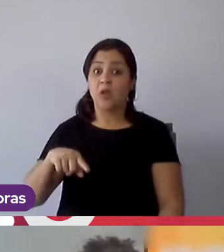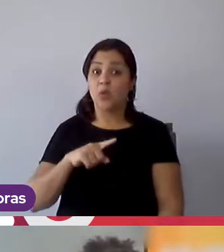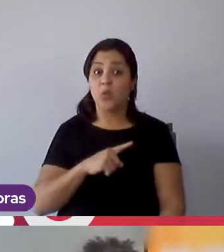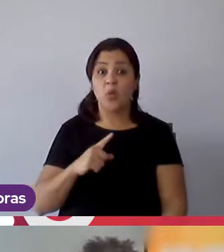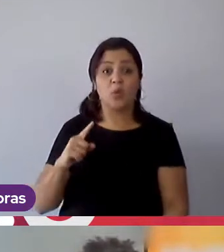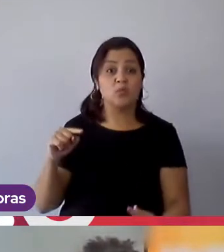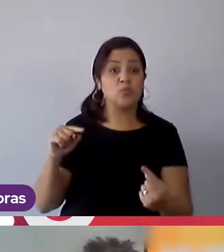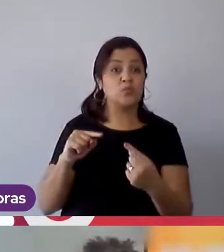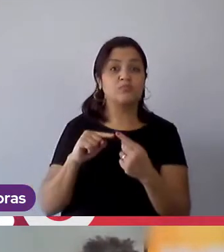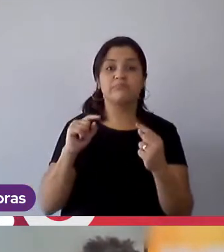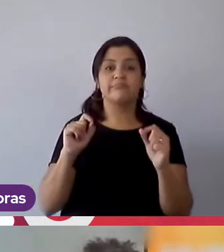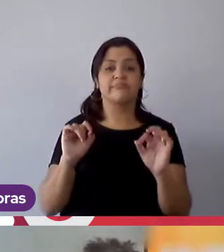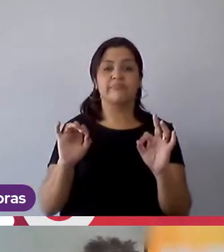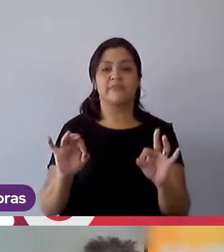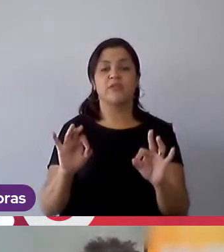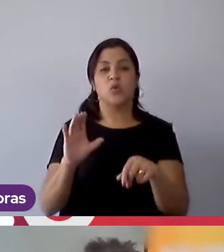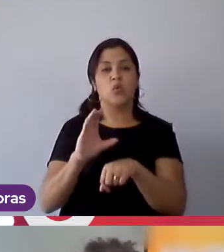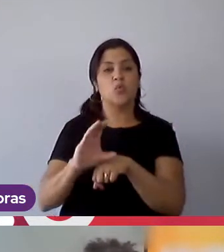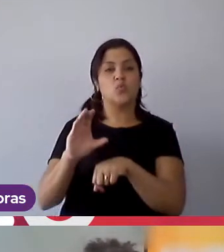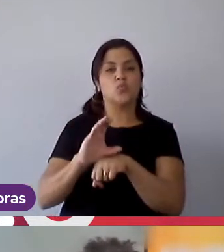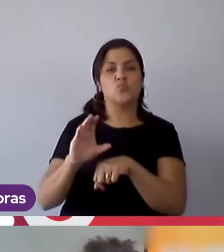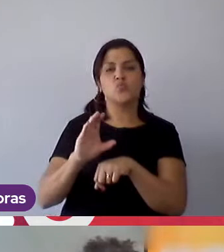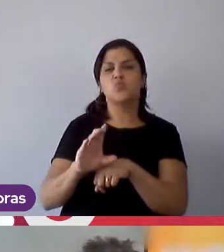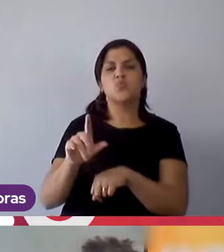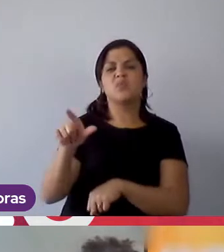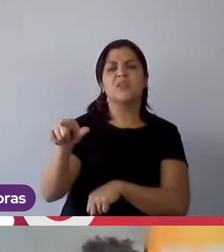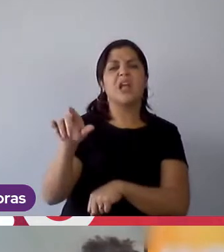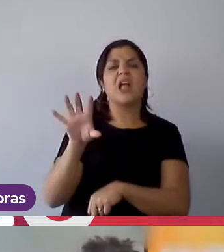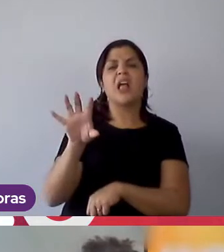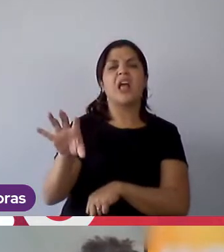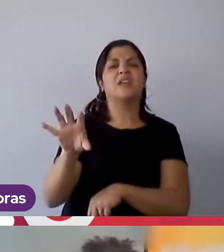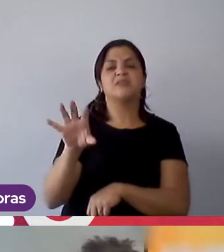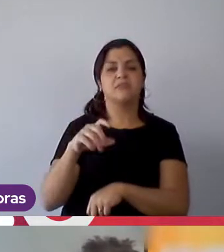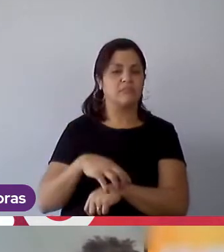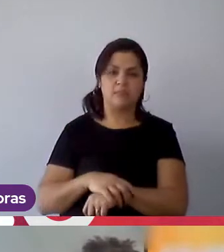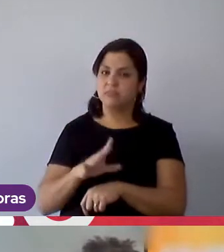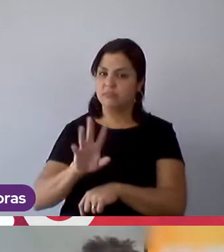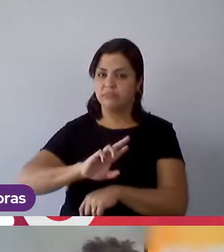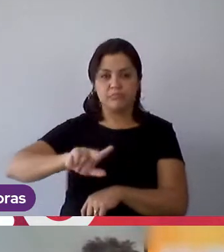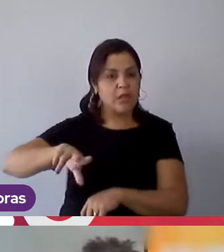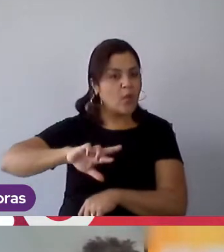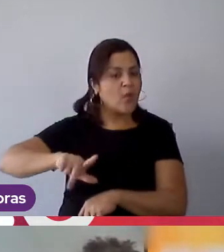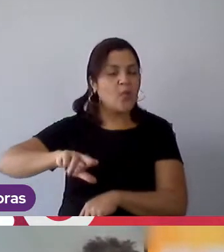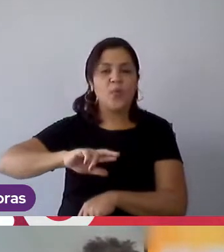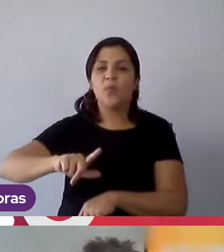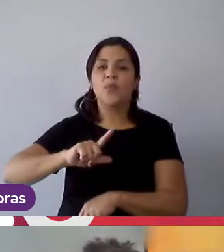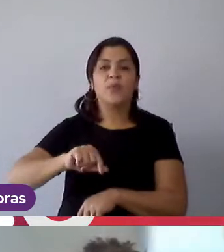define ninguém pelo curso que fez a gente não define ninguém